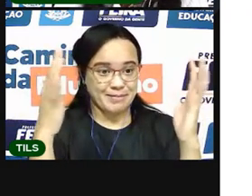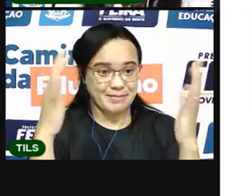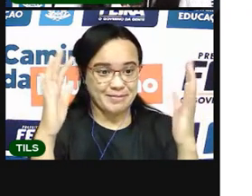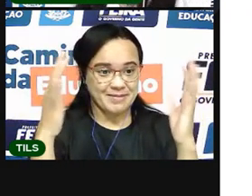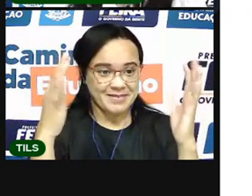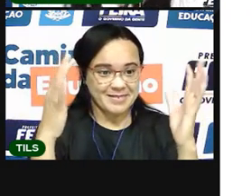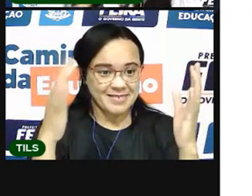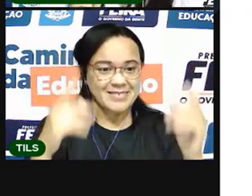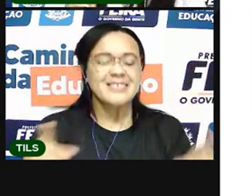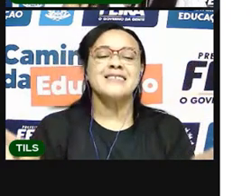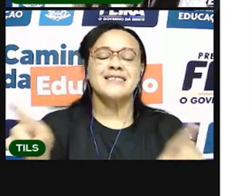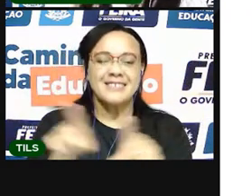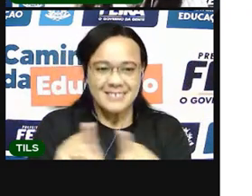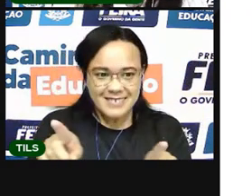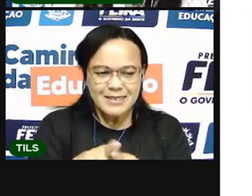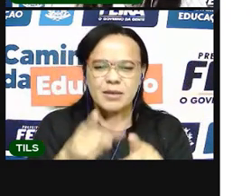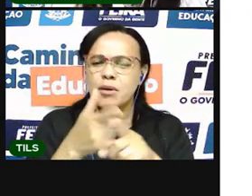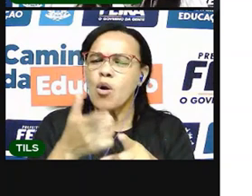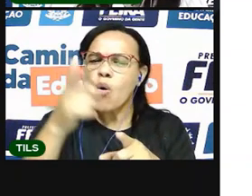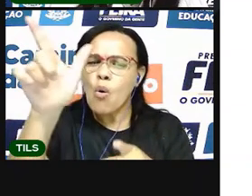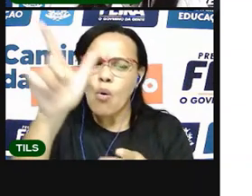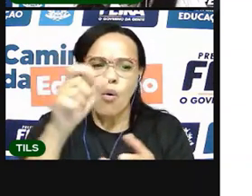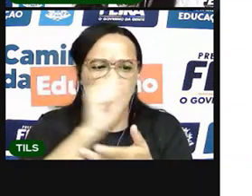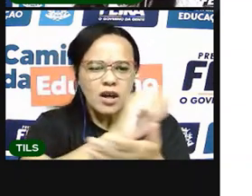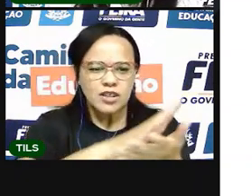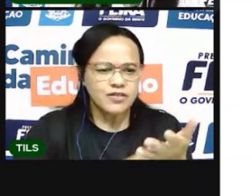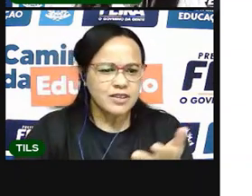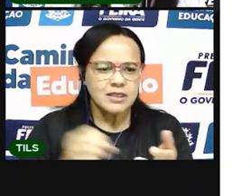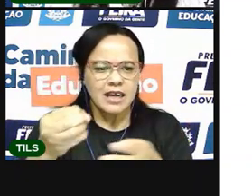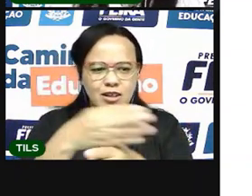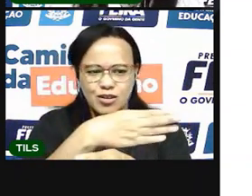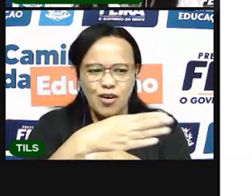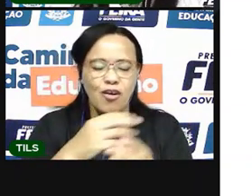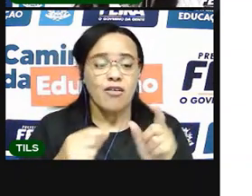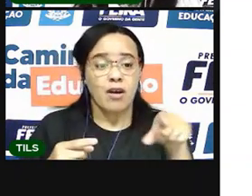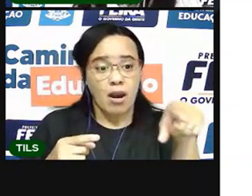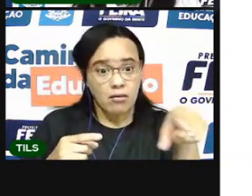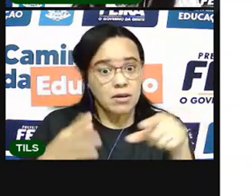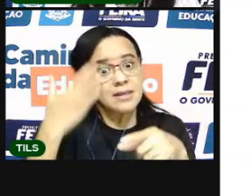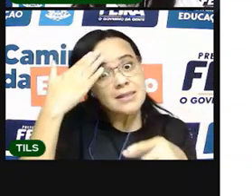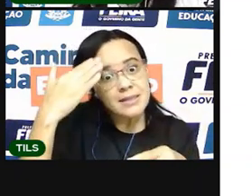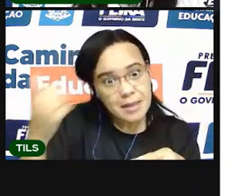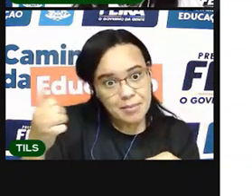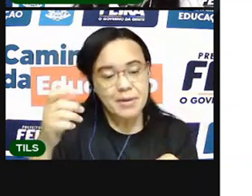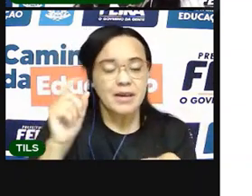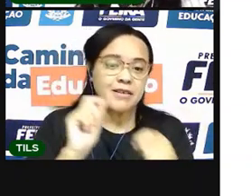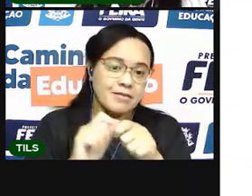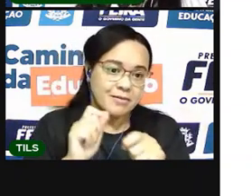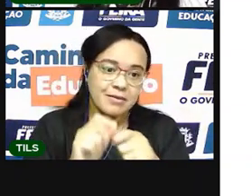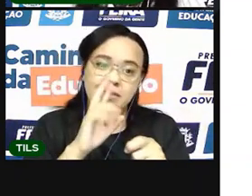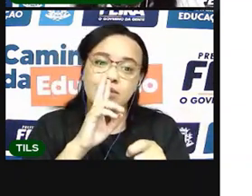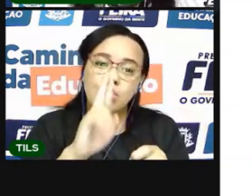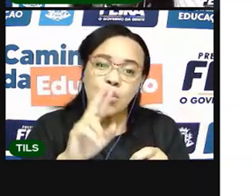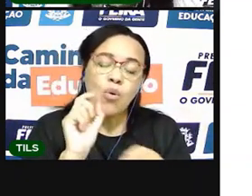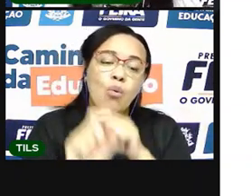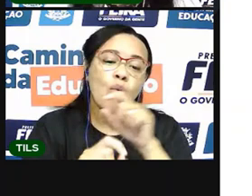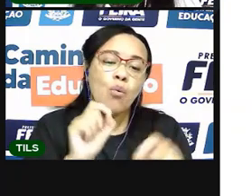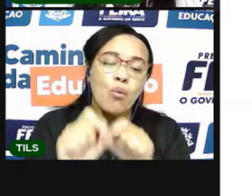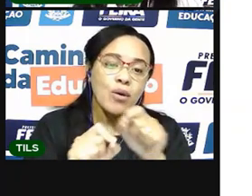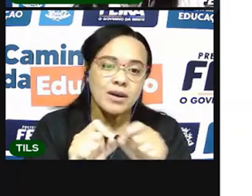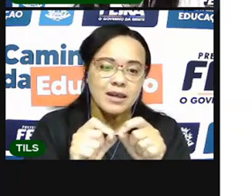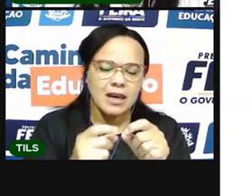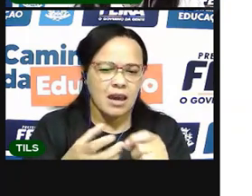Tem também uma outra atividade para você saber, para você fazer. Agora que você já fez a